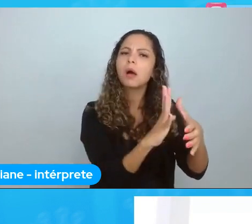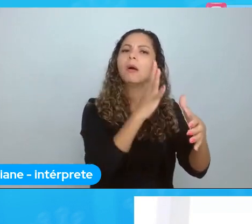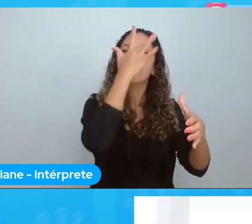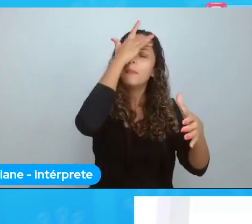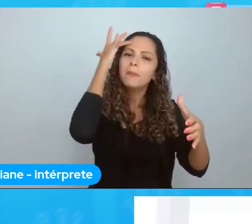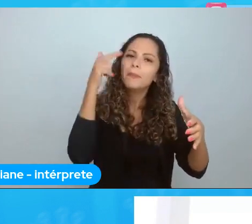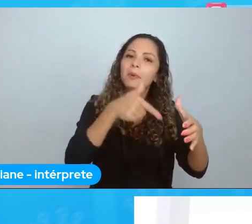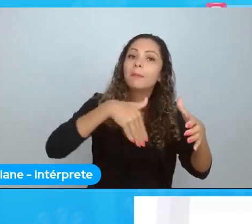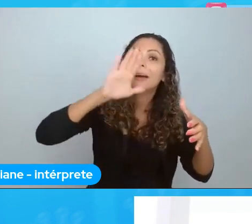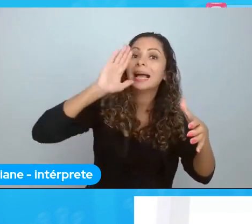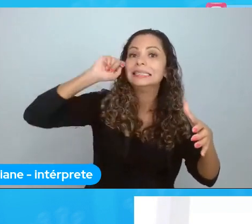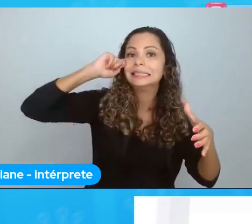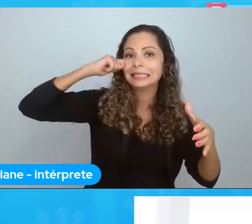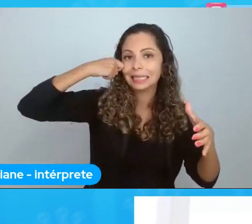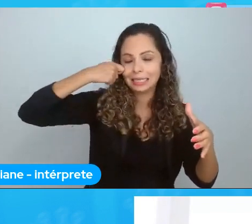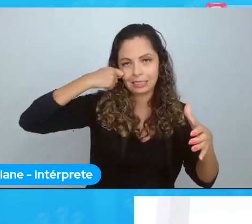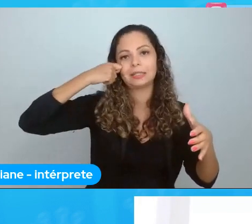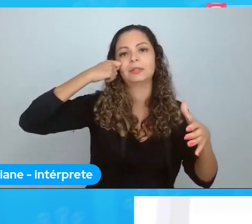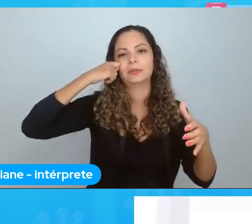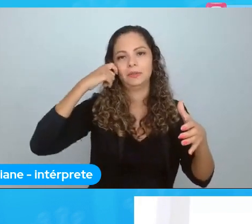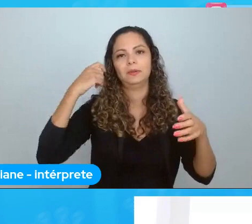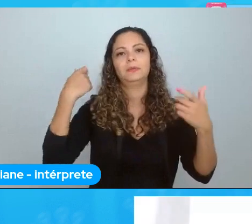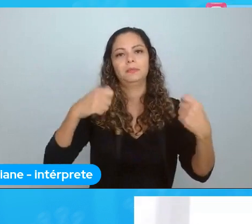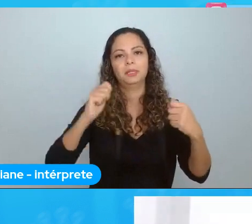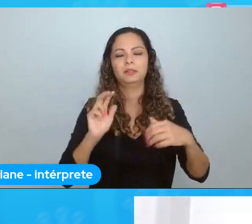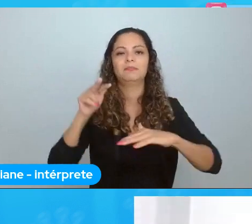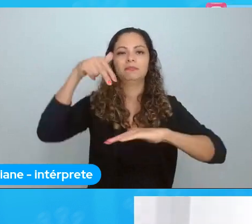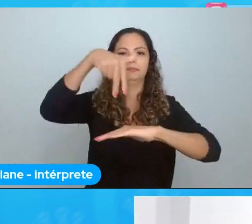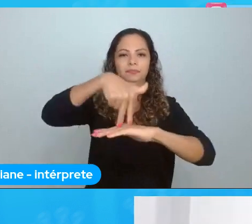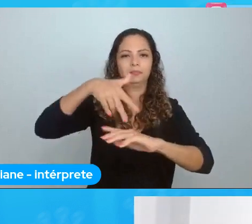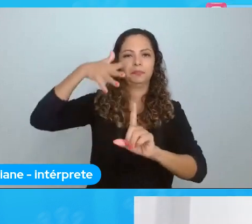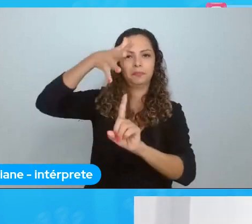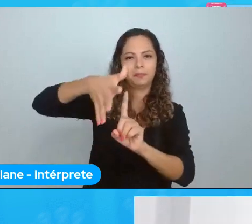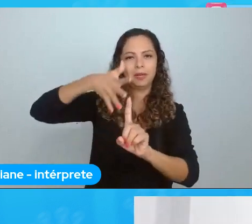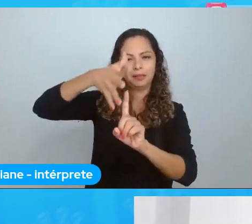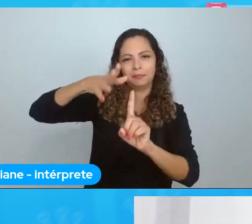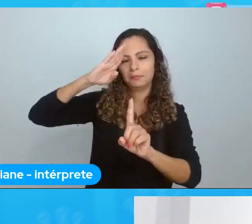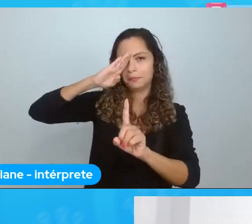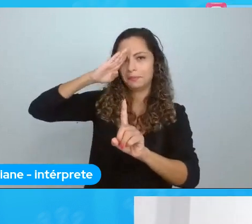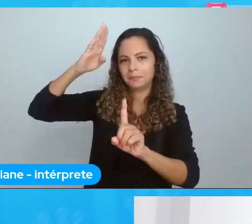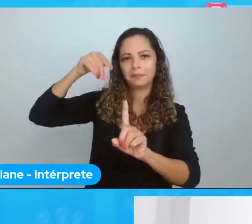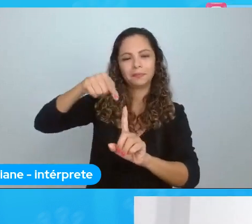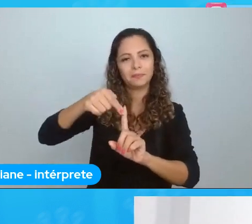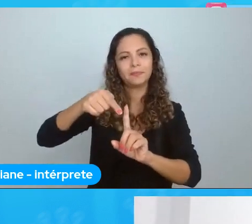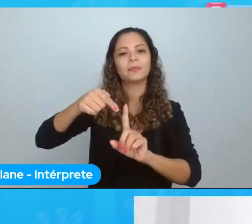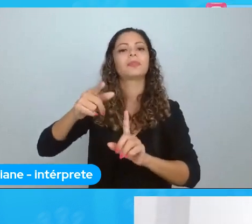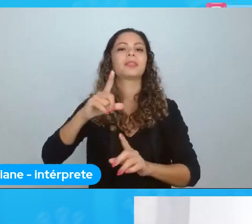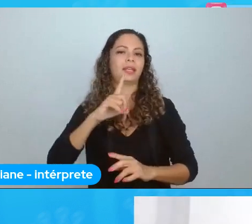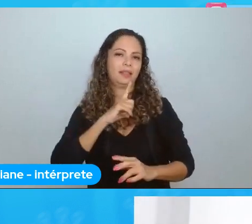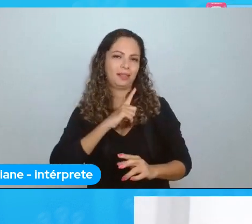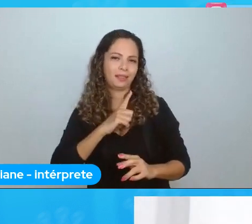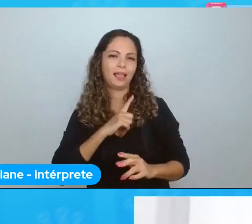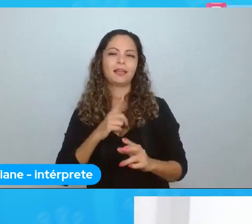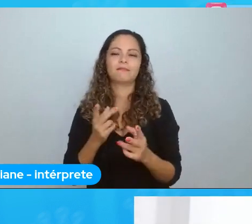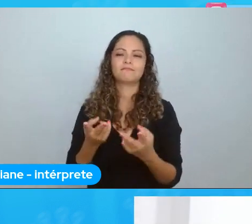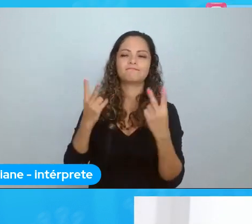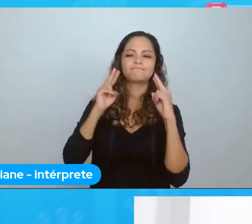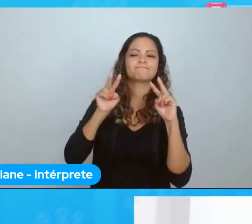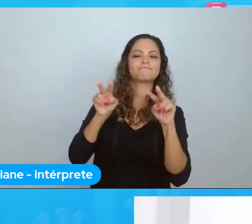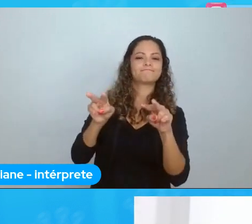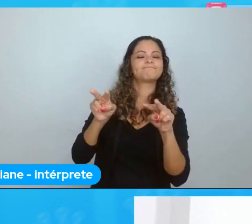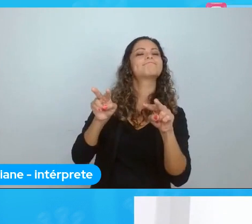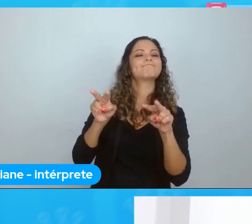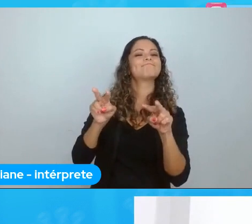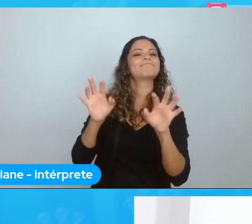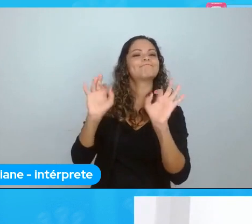para estarem em lugares de keynote e essas coisas. E eu acho que isso está sendo visto, isso está sendo ouvido. Eu acho que ouvir as